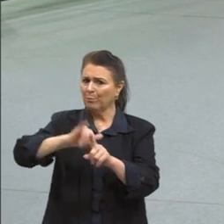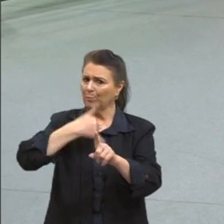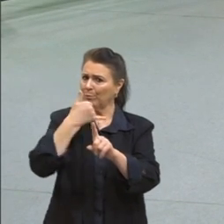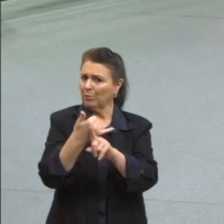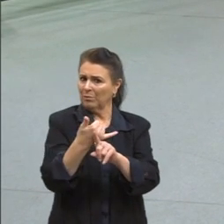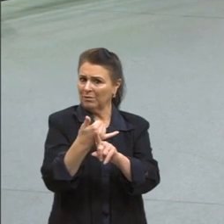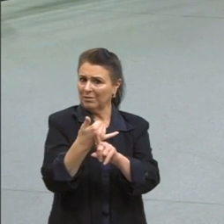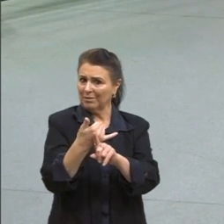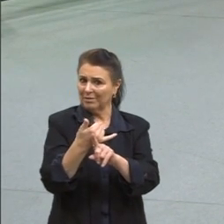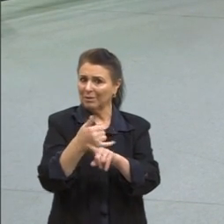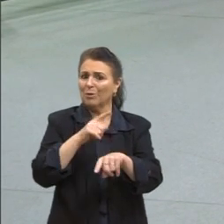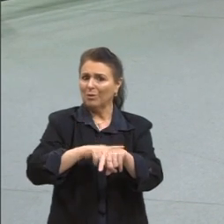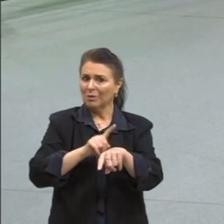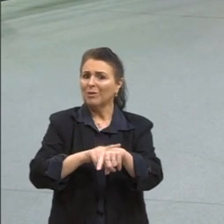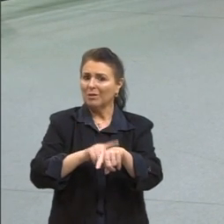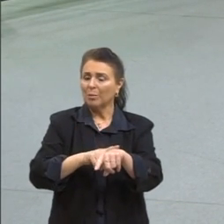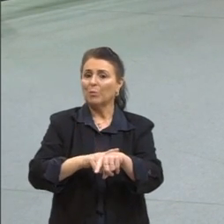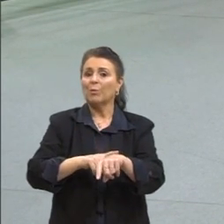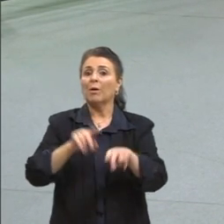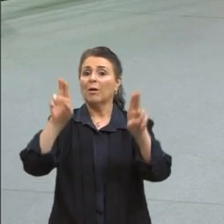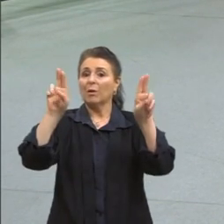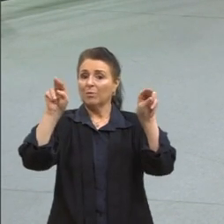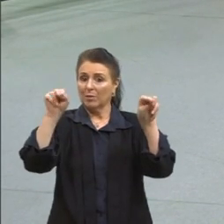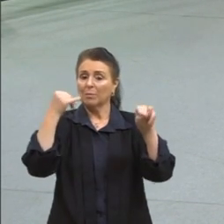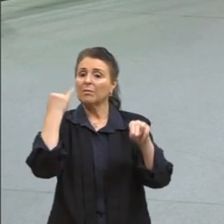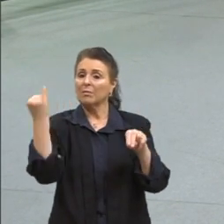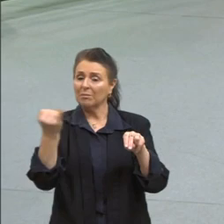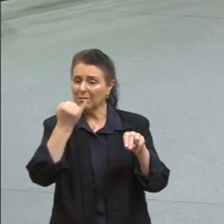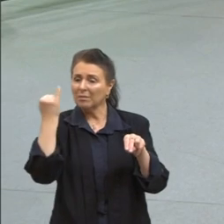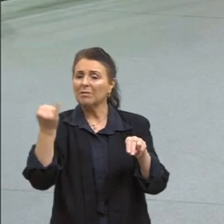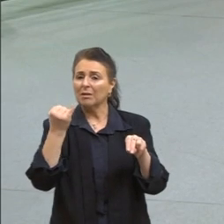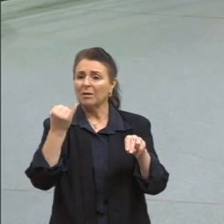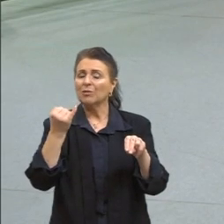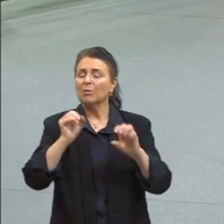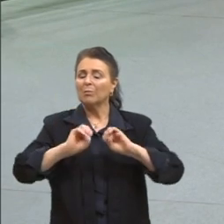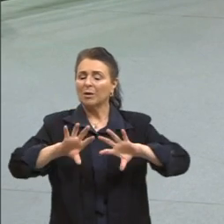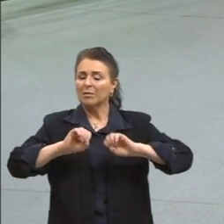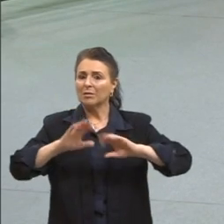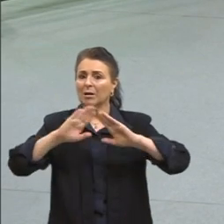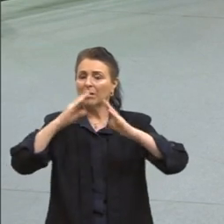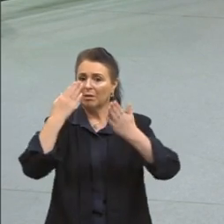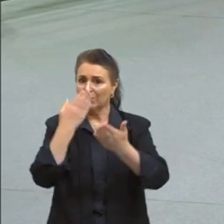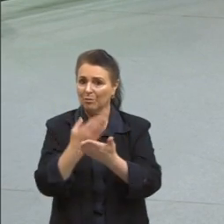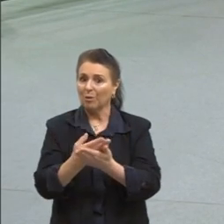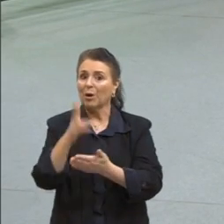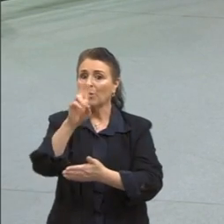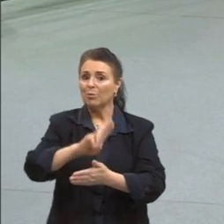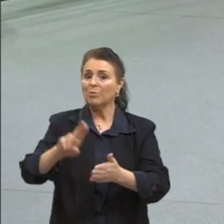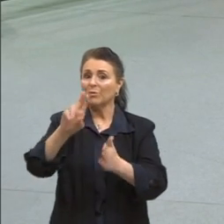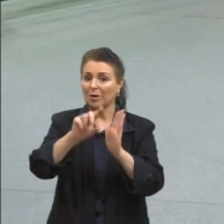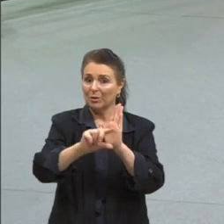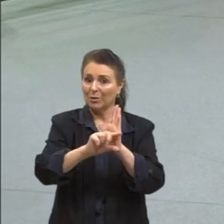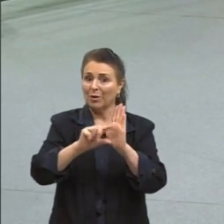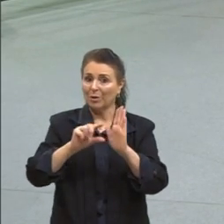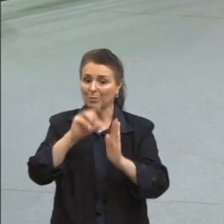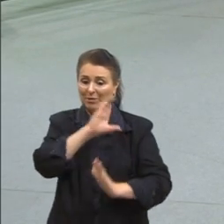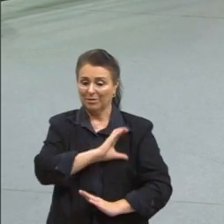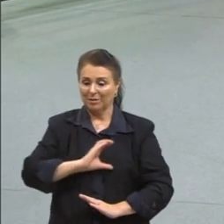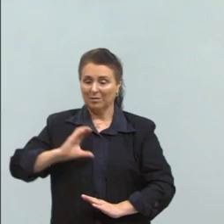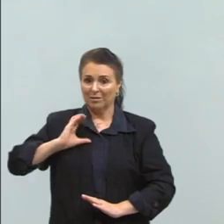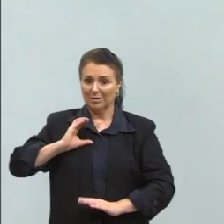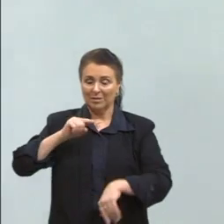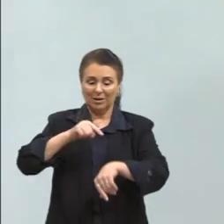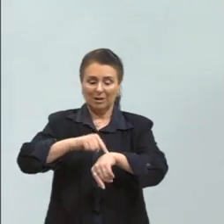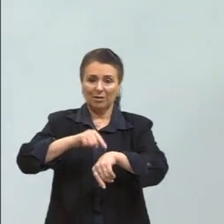Está aí um tema bem interessante para trabalhar na escola a partir da Hora da Estrela e da Clarice Lispector, o bullying. Sempre que eu trabalho essa